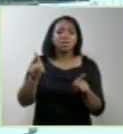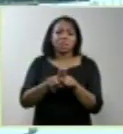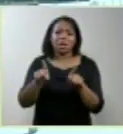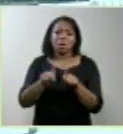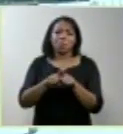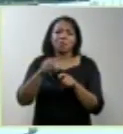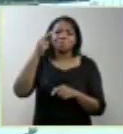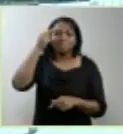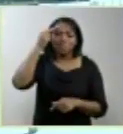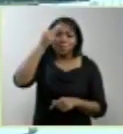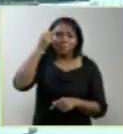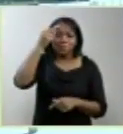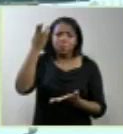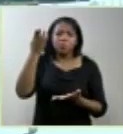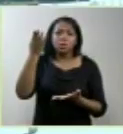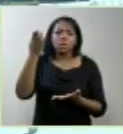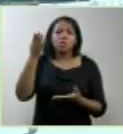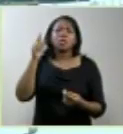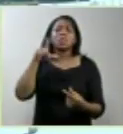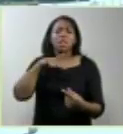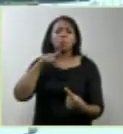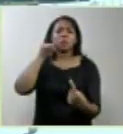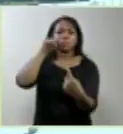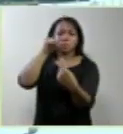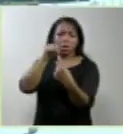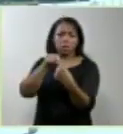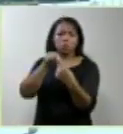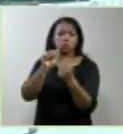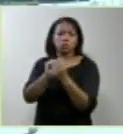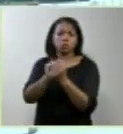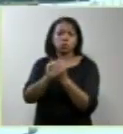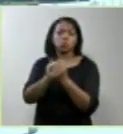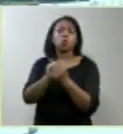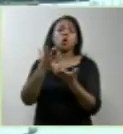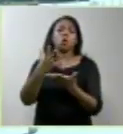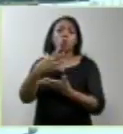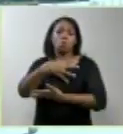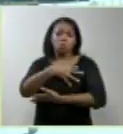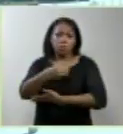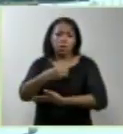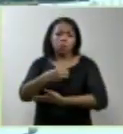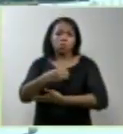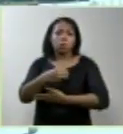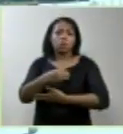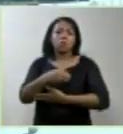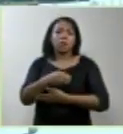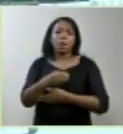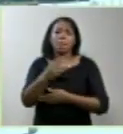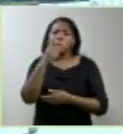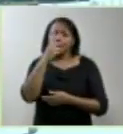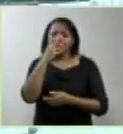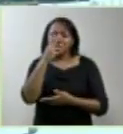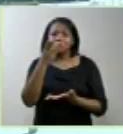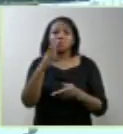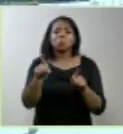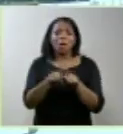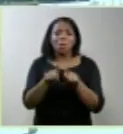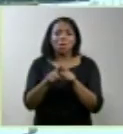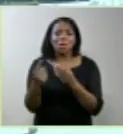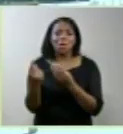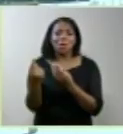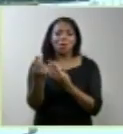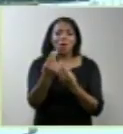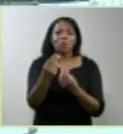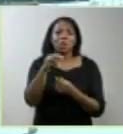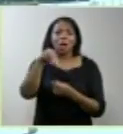consciência, que permite uma interação entre a mãe e o seu filho, como aconteceu no caso da Marcela. Eu não sei se a Marcela